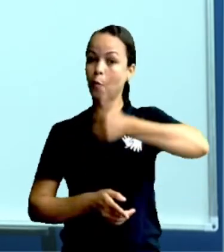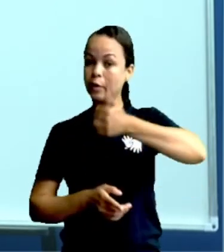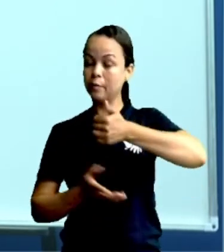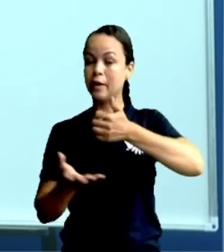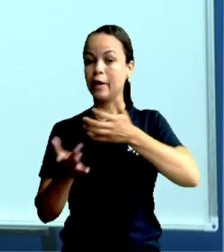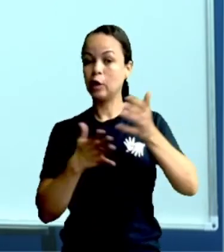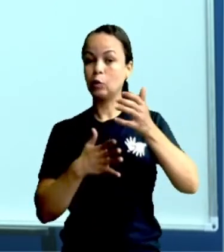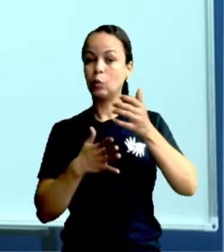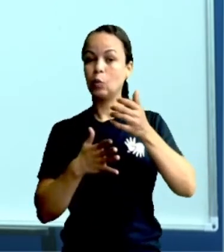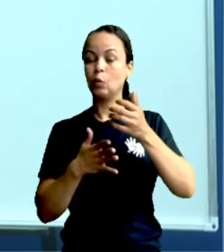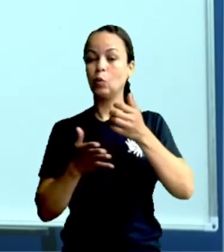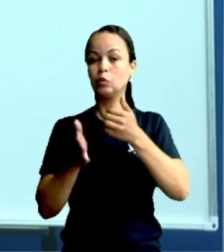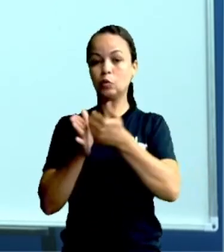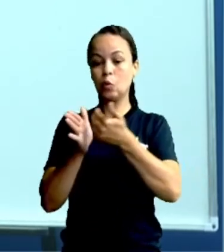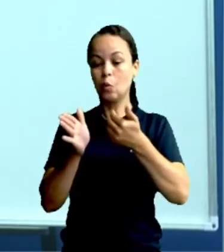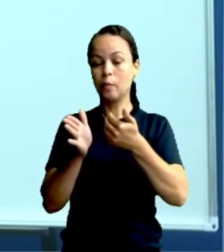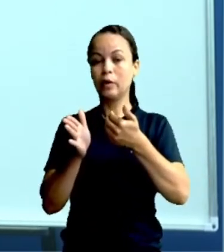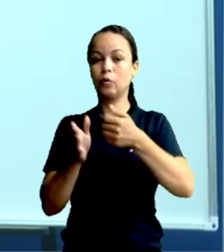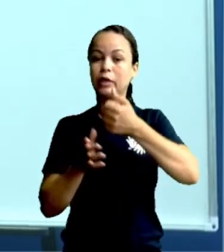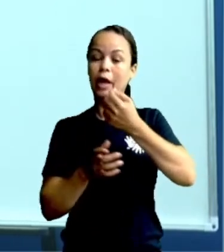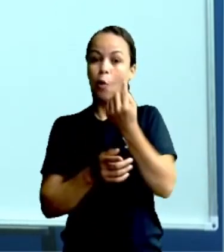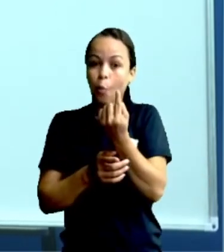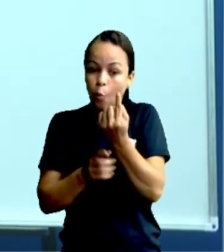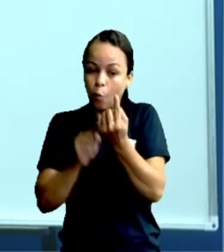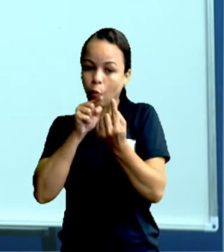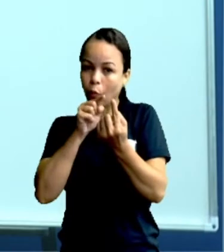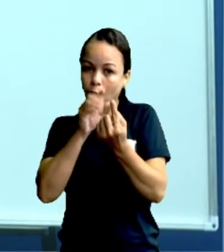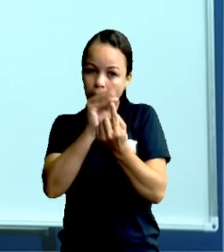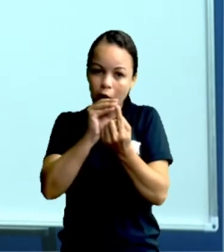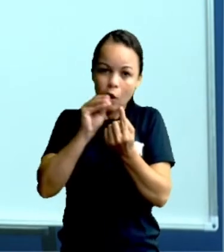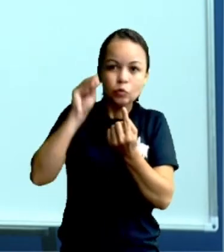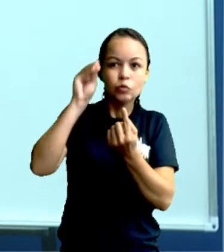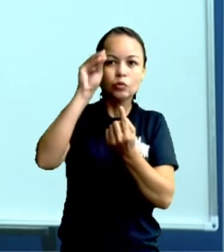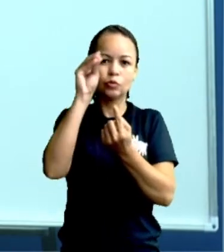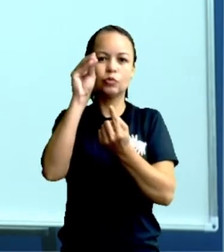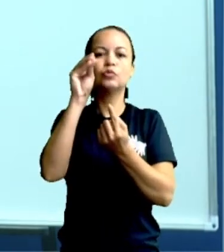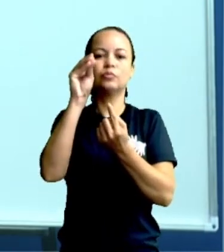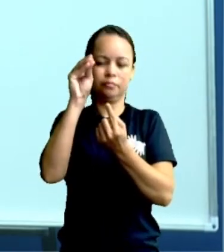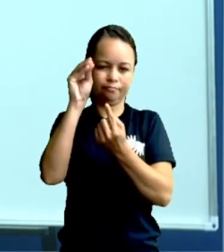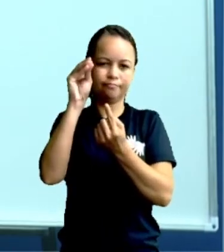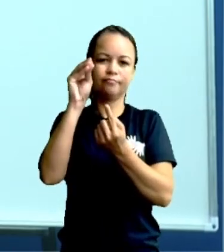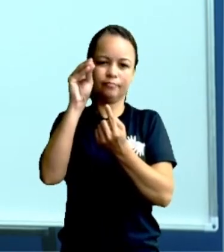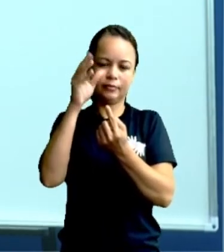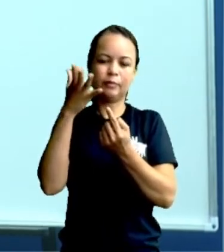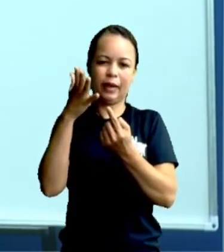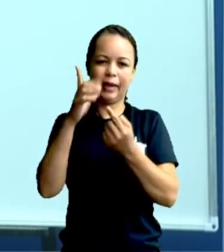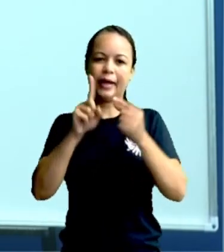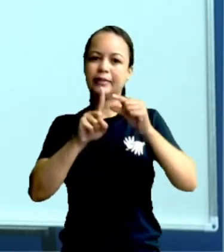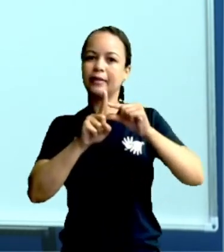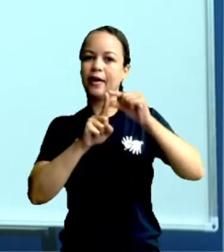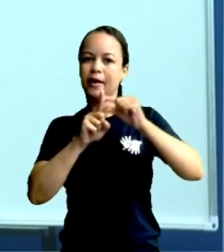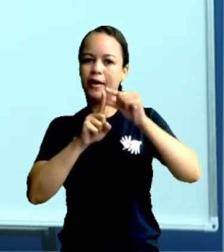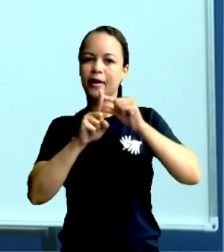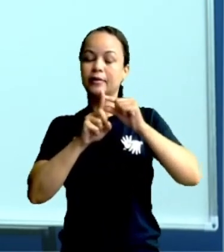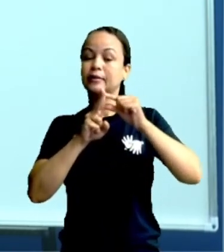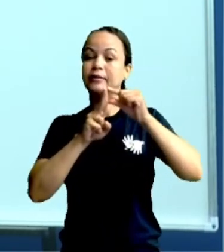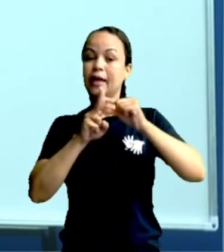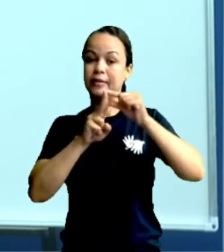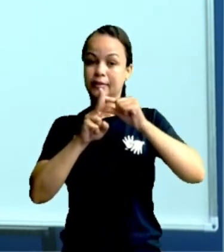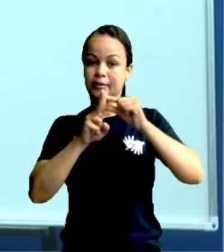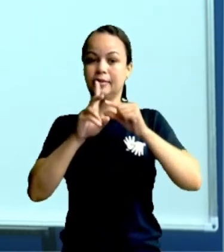número da frente do 10, que é o 1. Eu subo aqui, ó, para a casa da dezena.